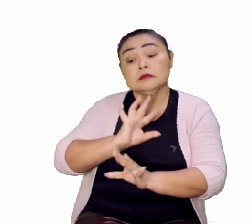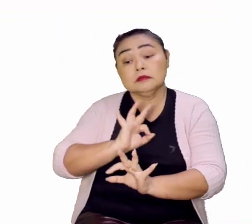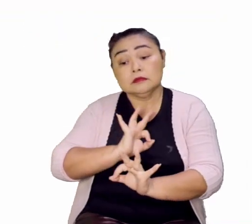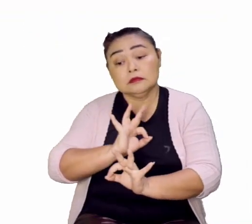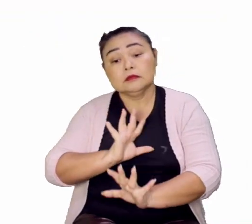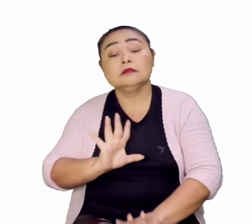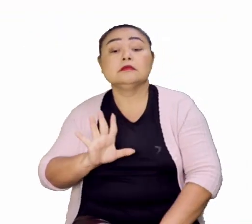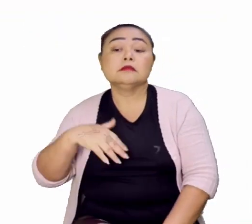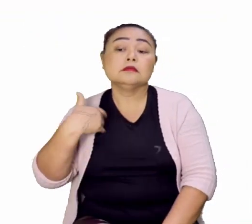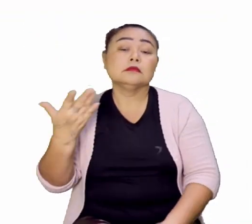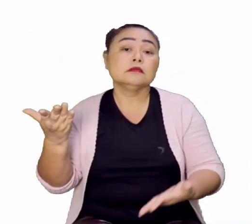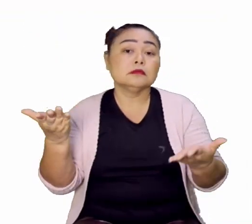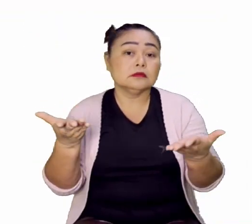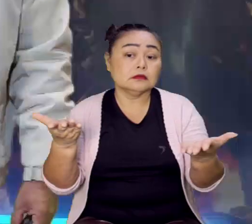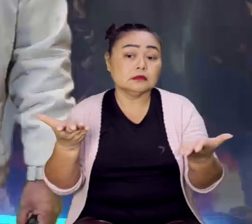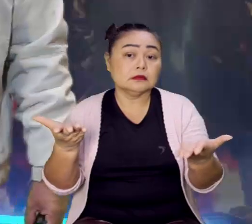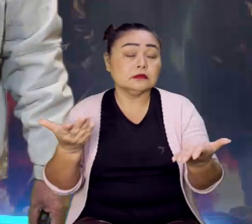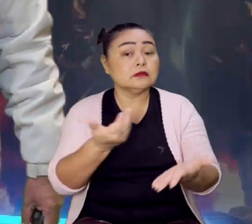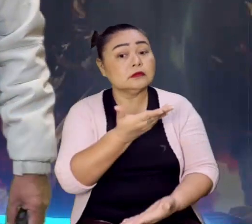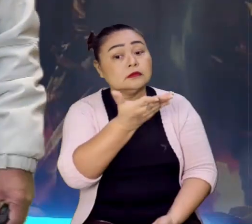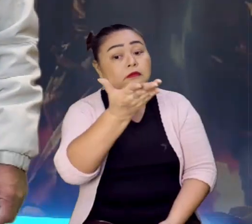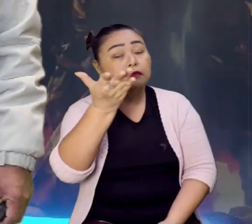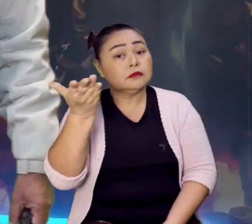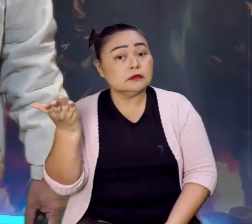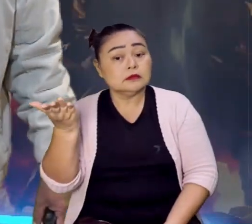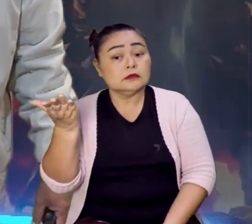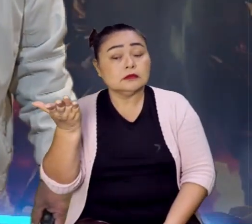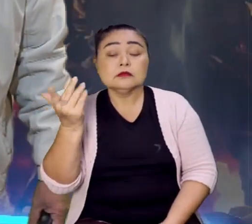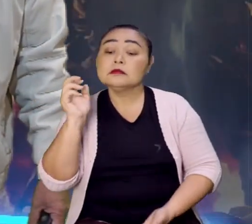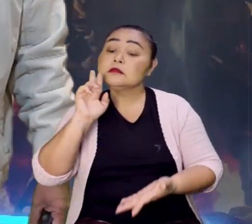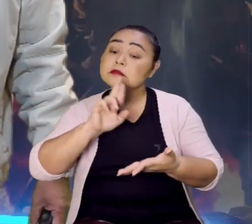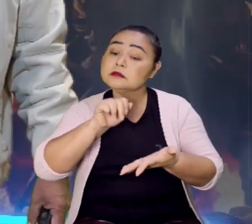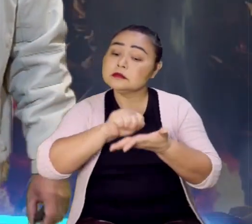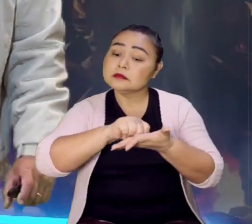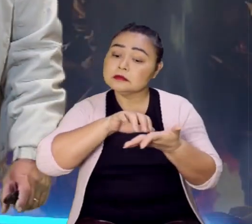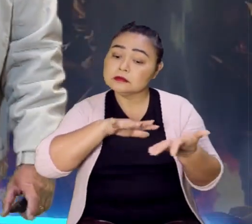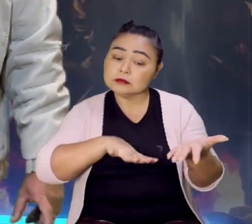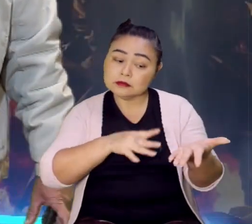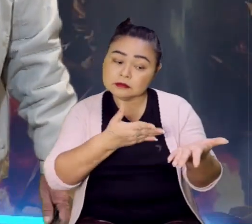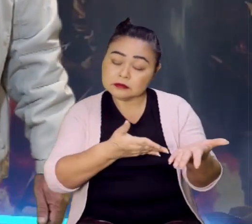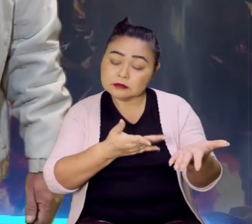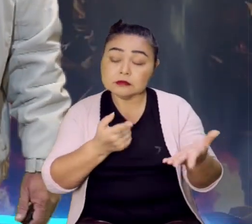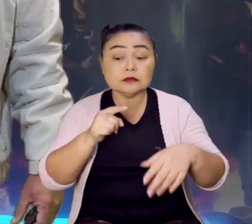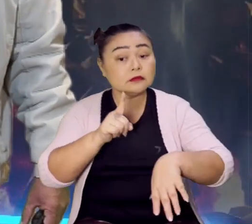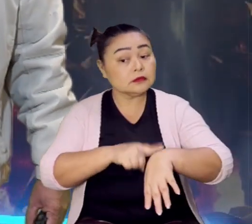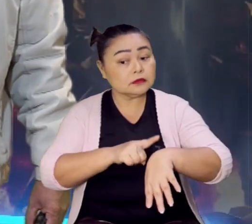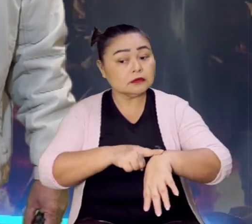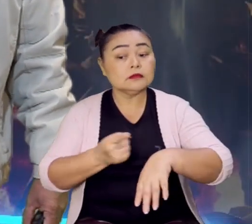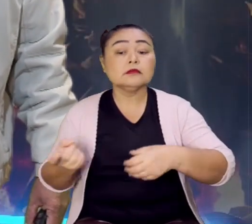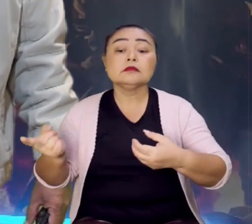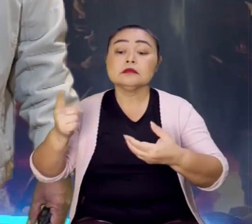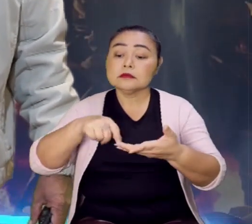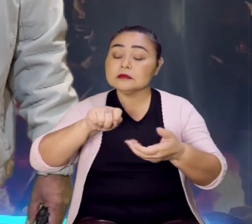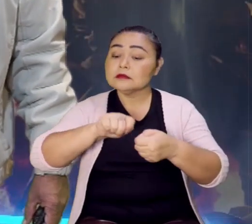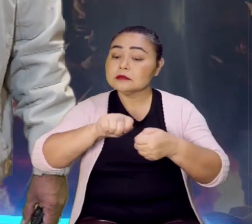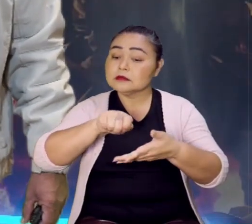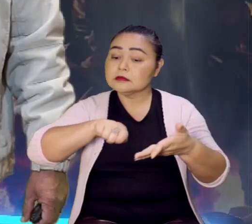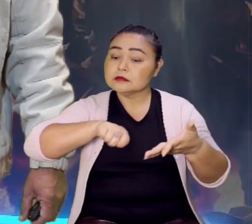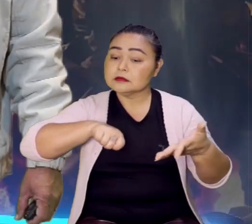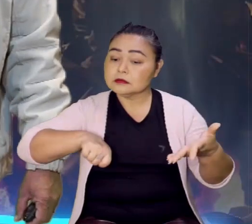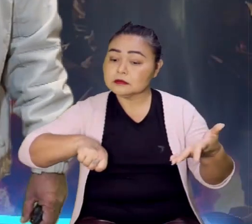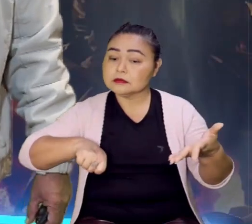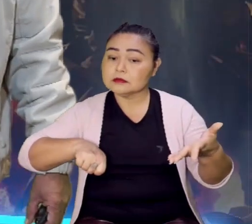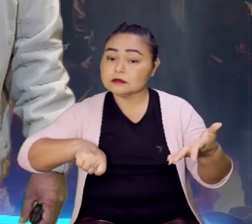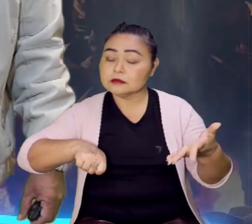Bom, agora eu vou deixar você pra resolver a atividade. E daqui a pouco eu volto para fazer a correção.